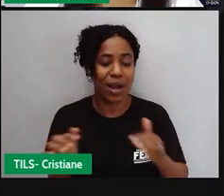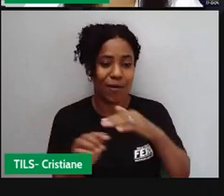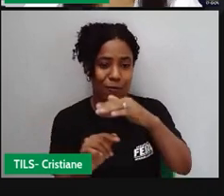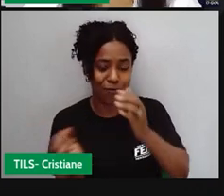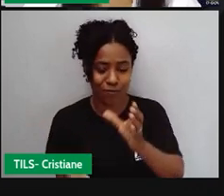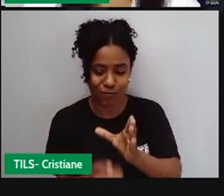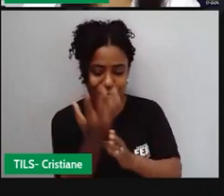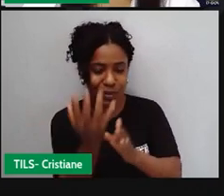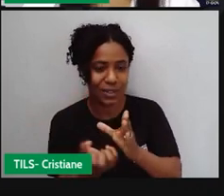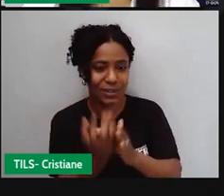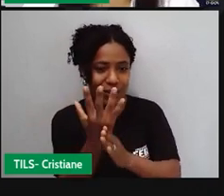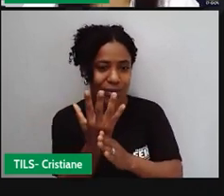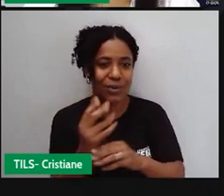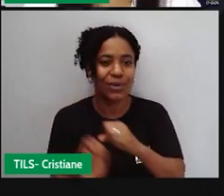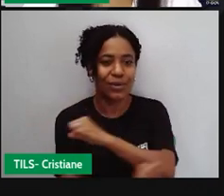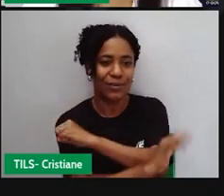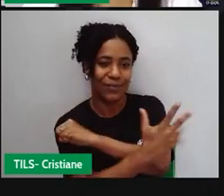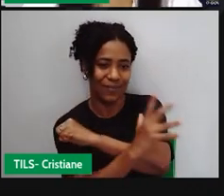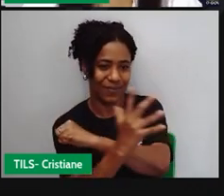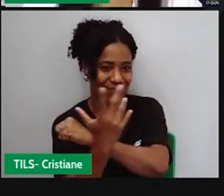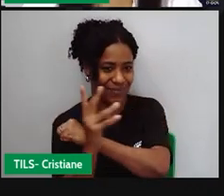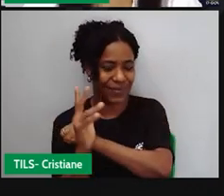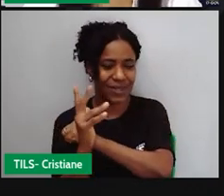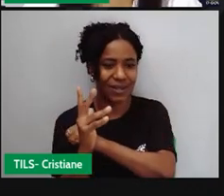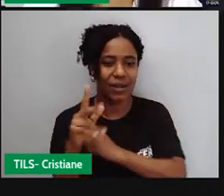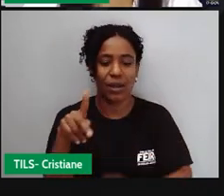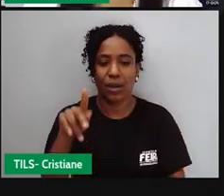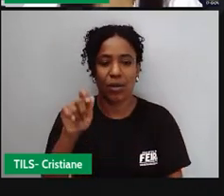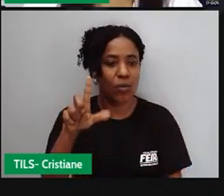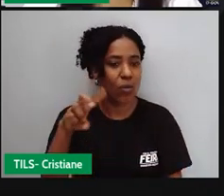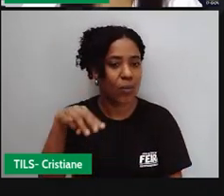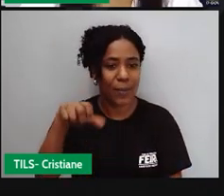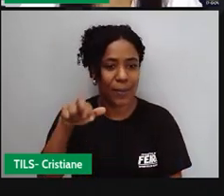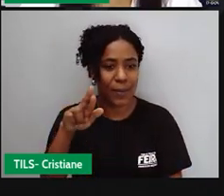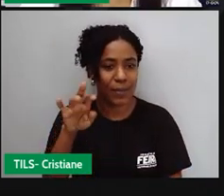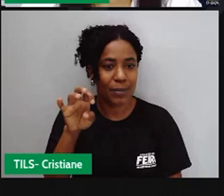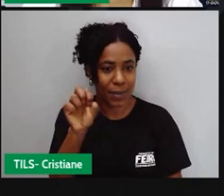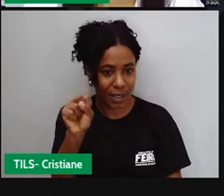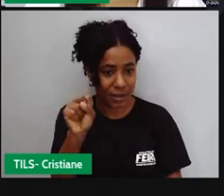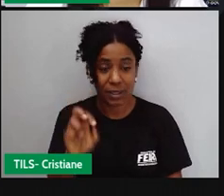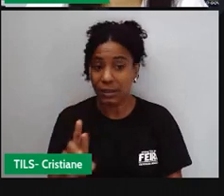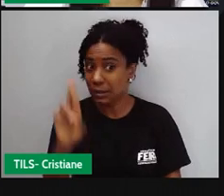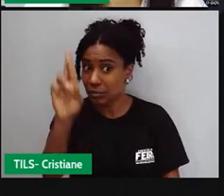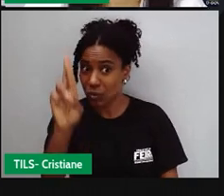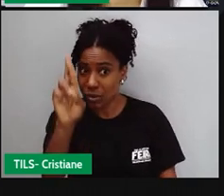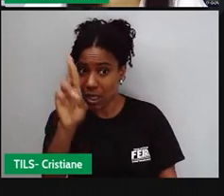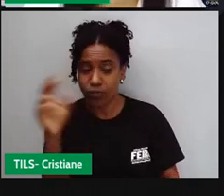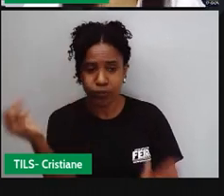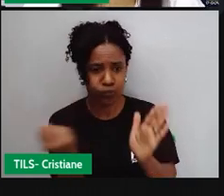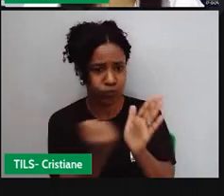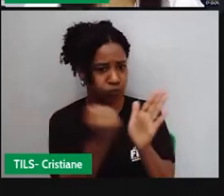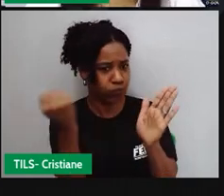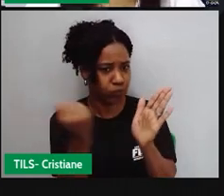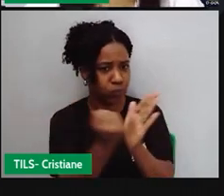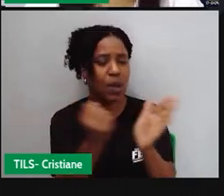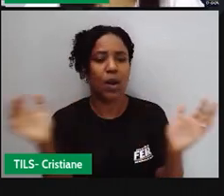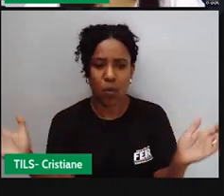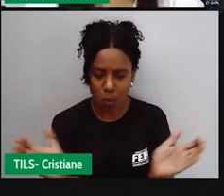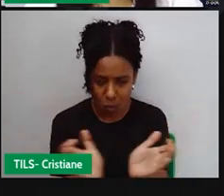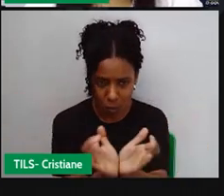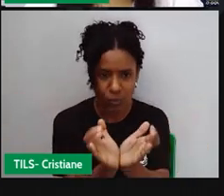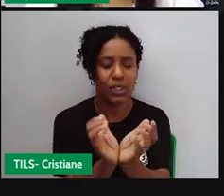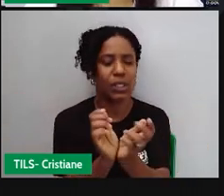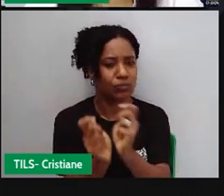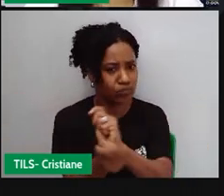processo de reconhecimento de uma comunidade para certificar que essa comunidade é